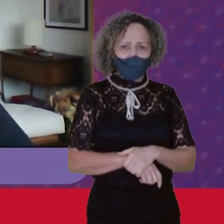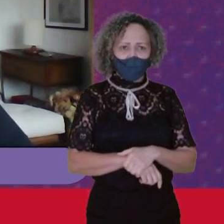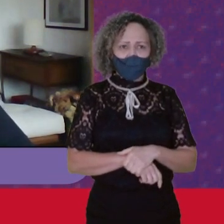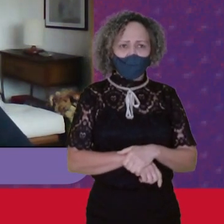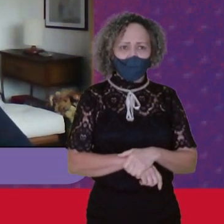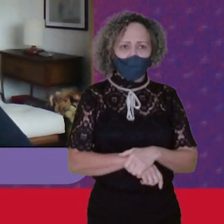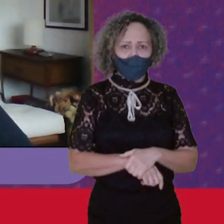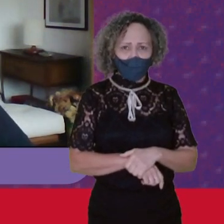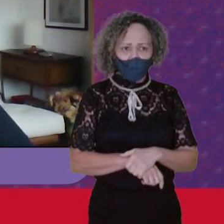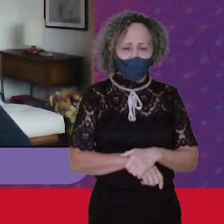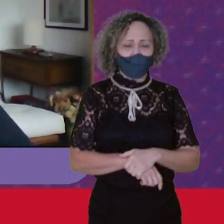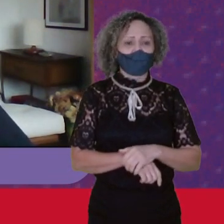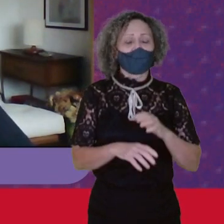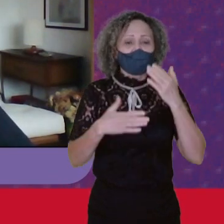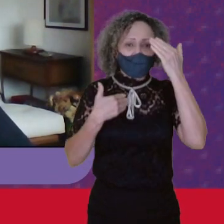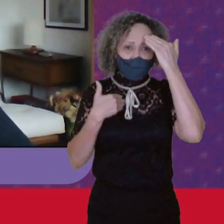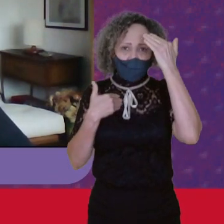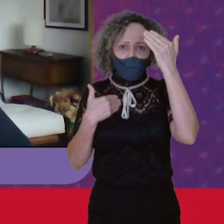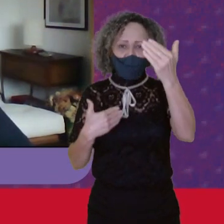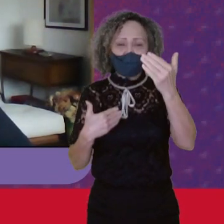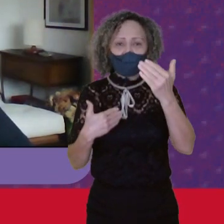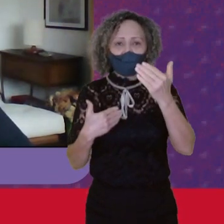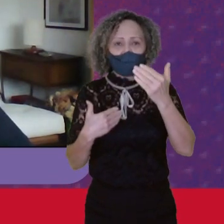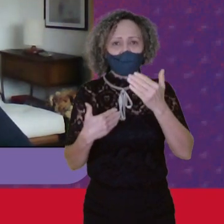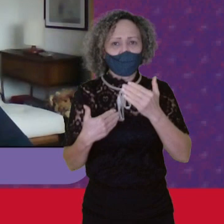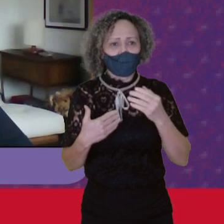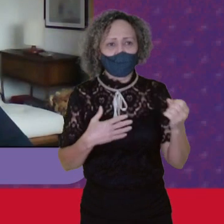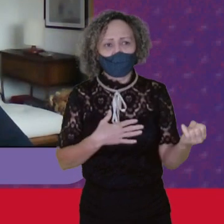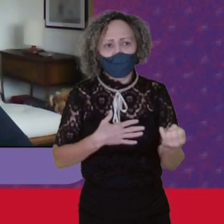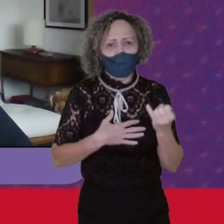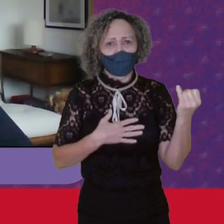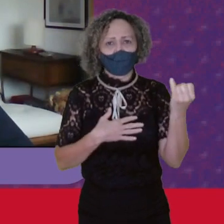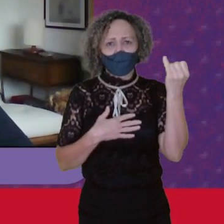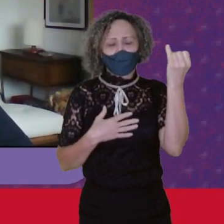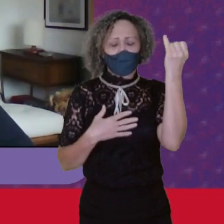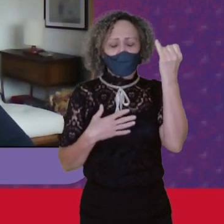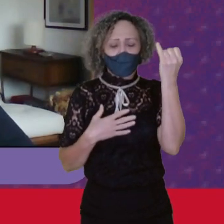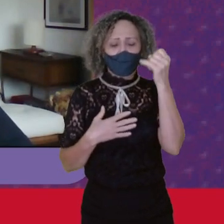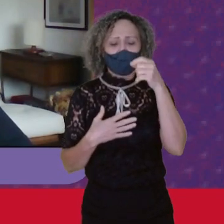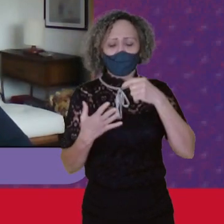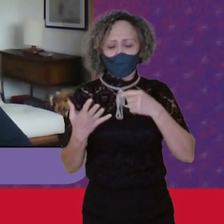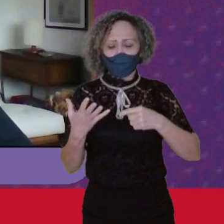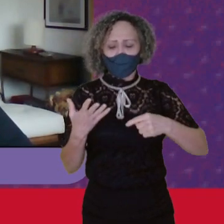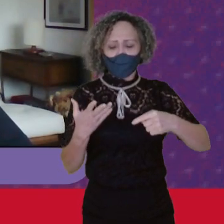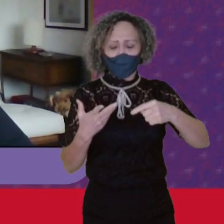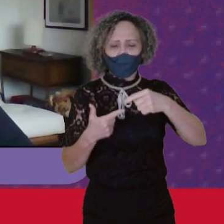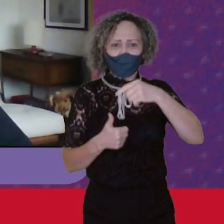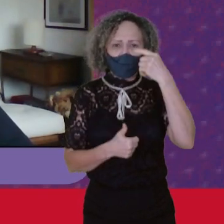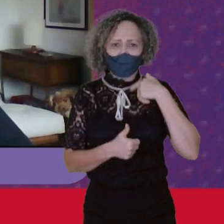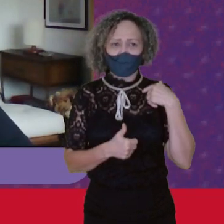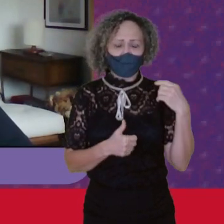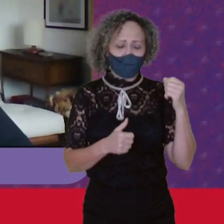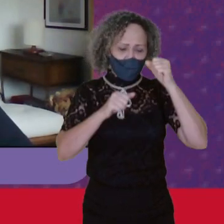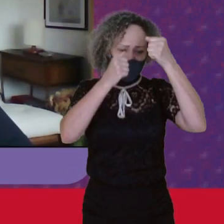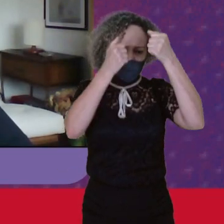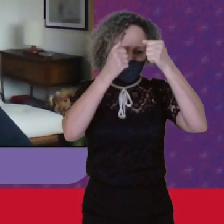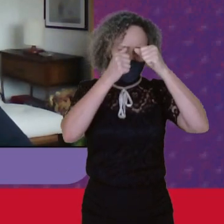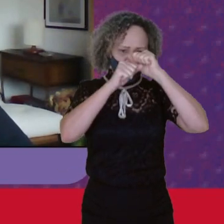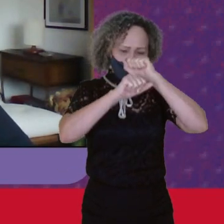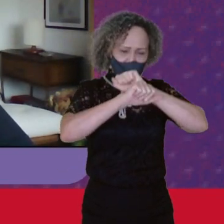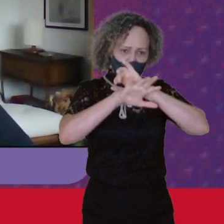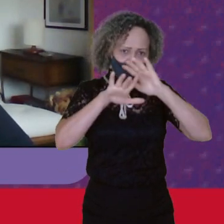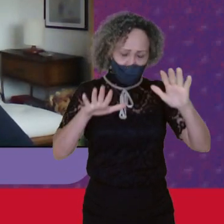Muito obrigada Muito Muito importante As questões Que você levantou Carmen Eu